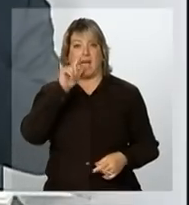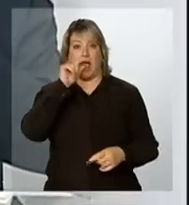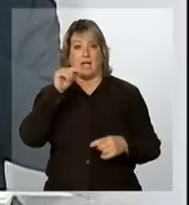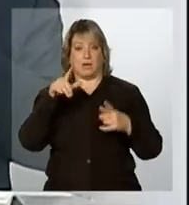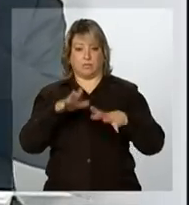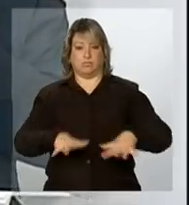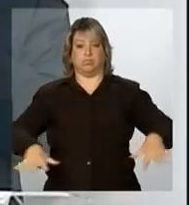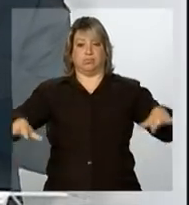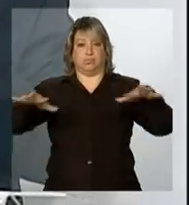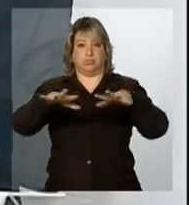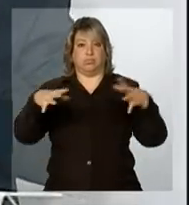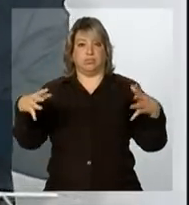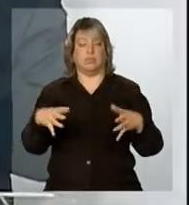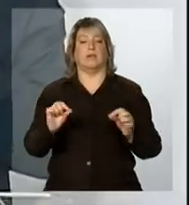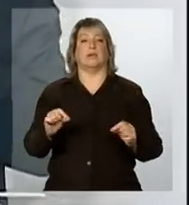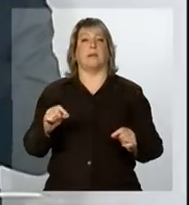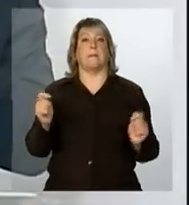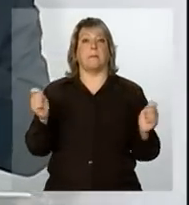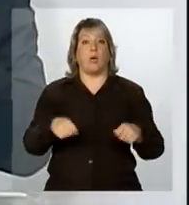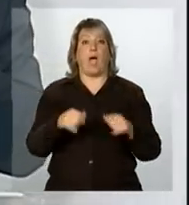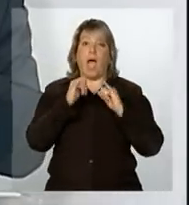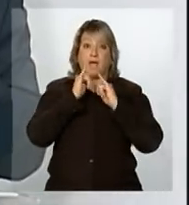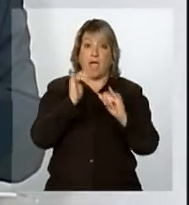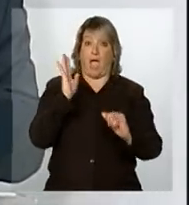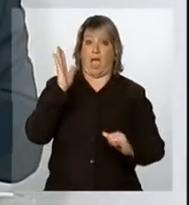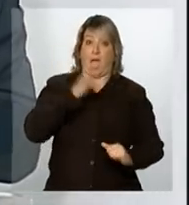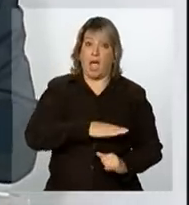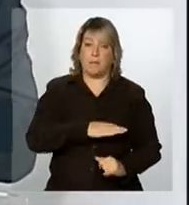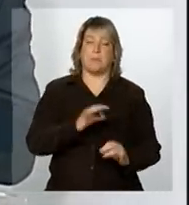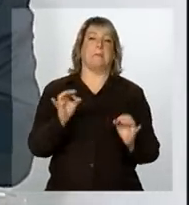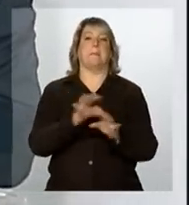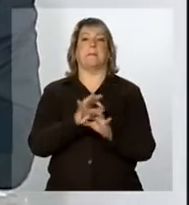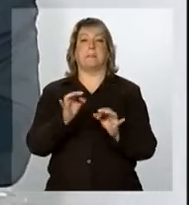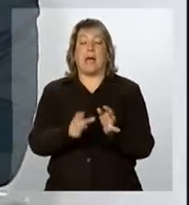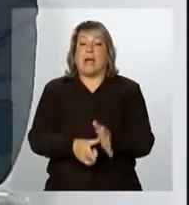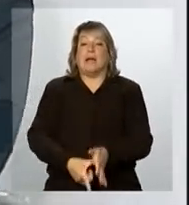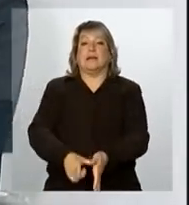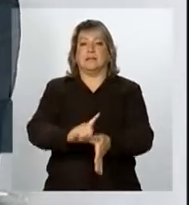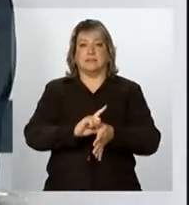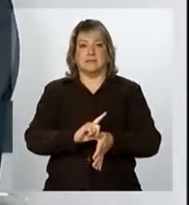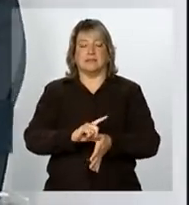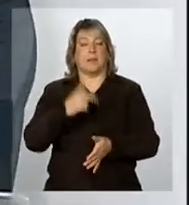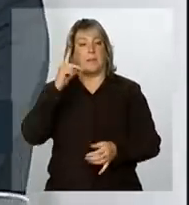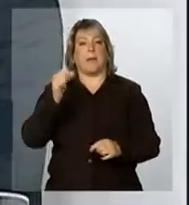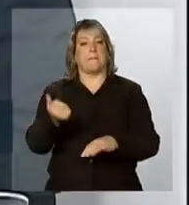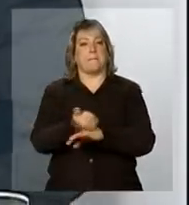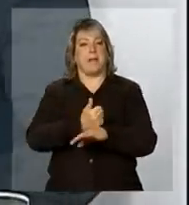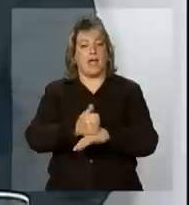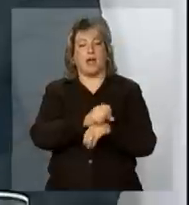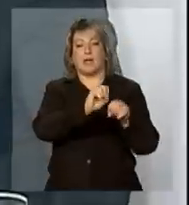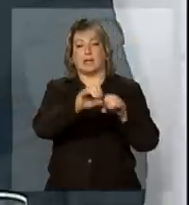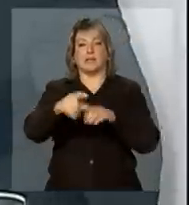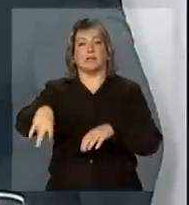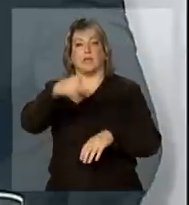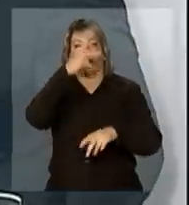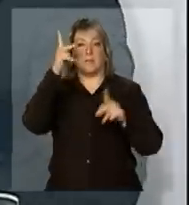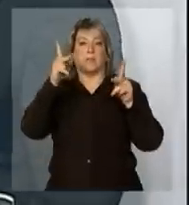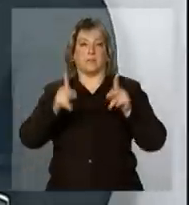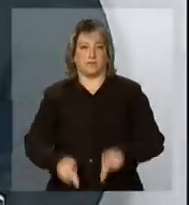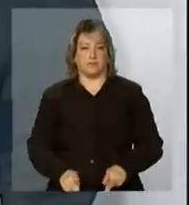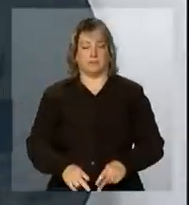emitirem os sinais de alerta e de preparação para melhor orientar as suas